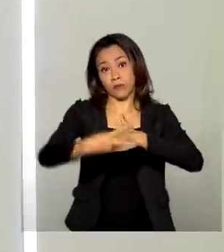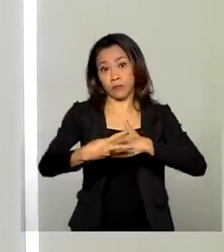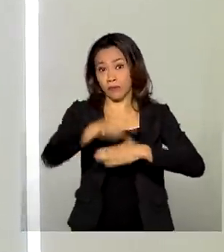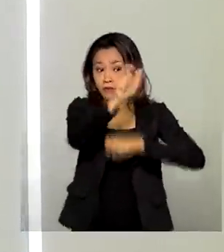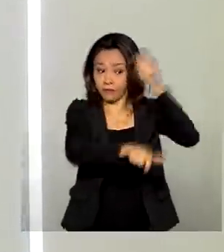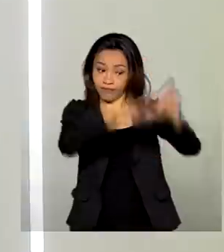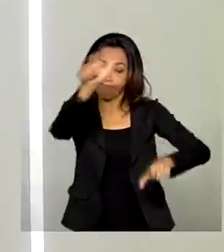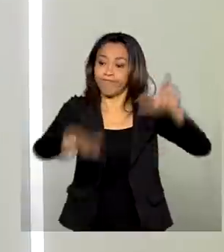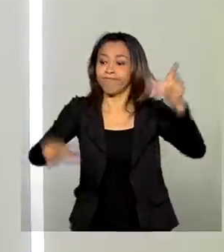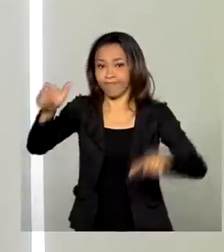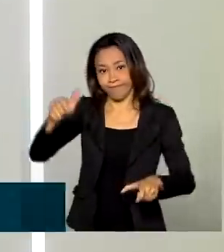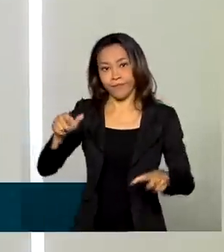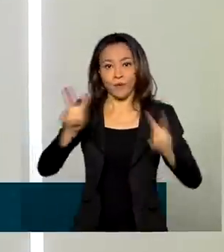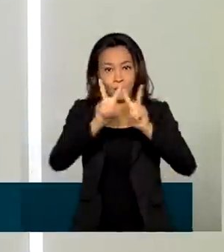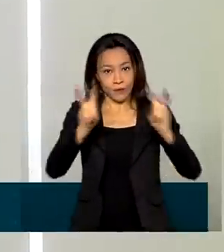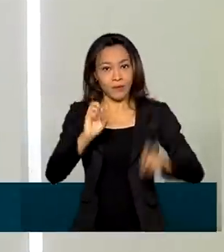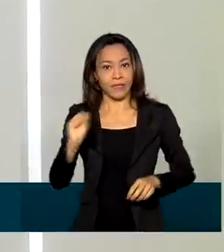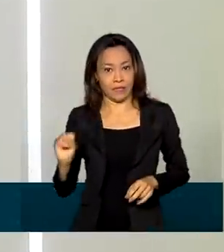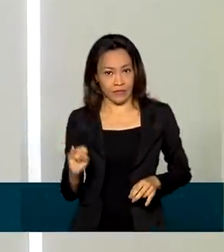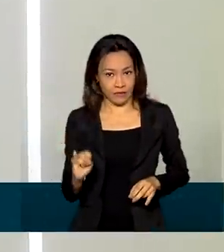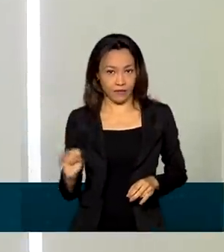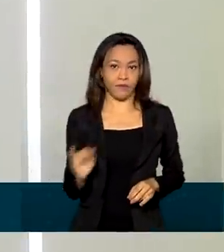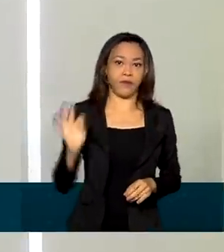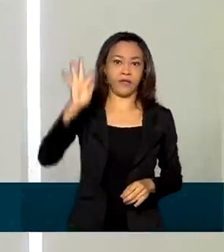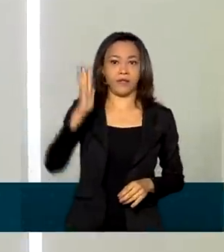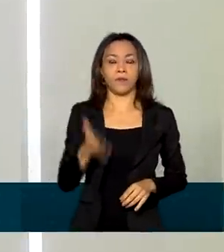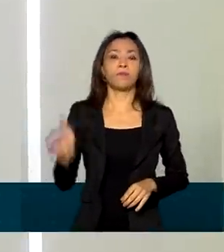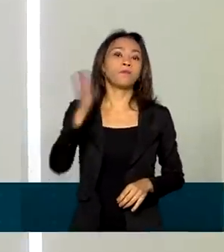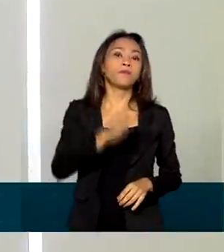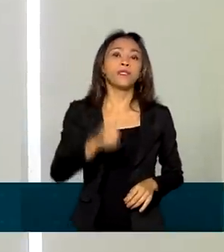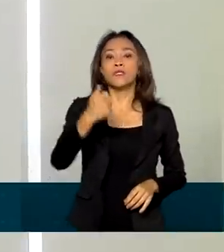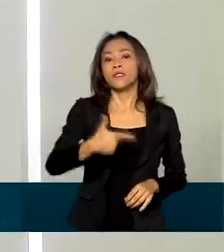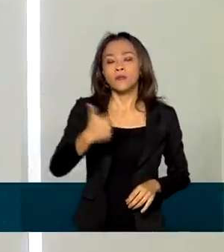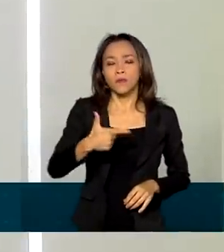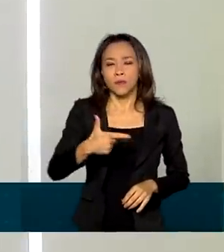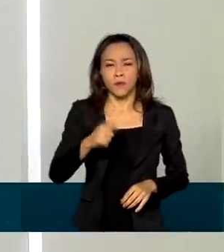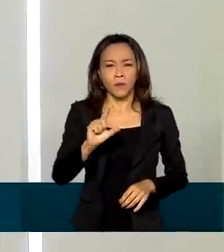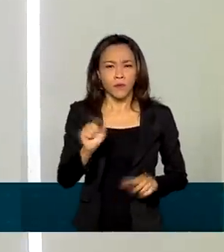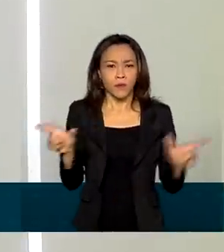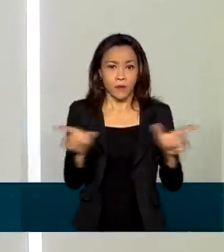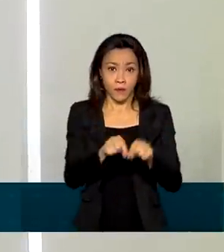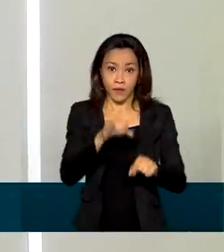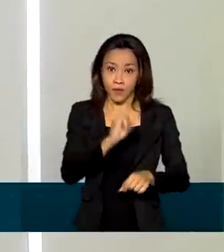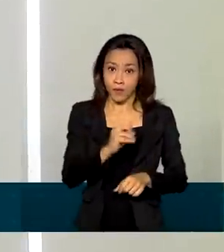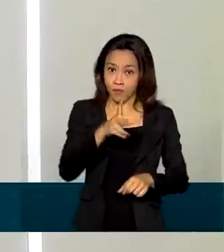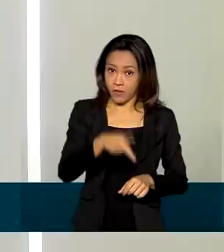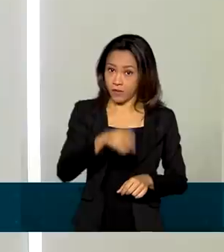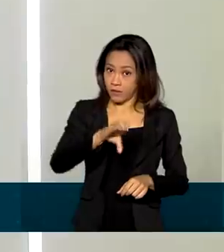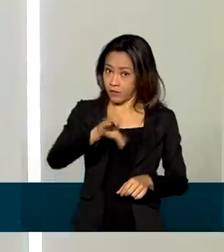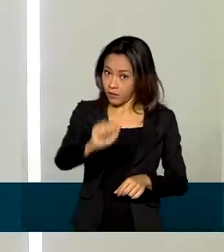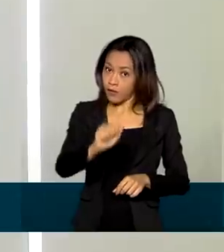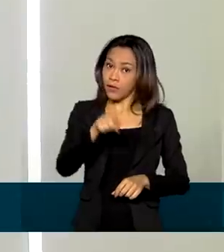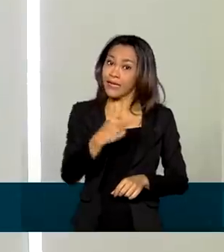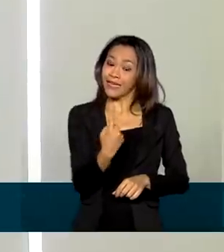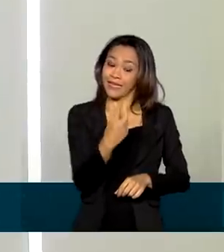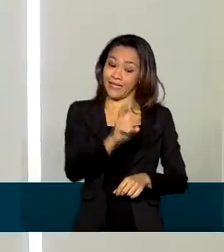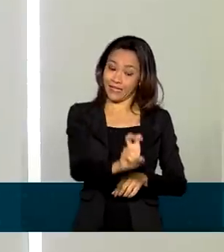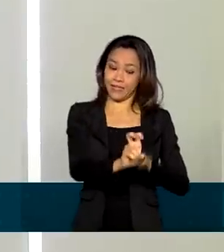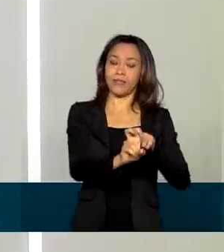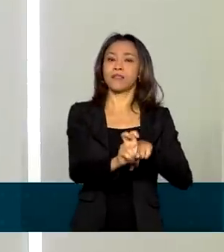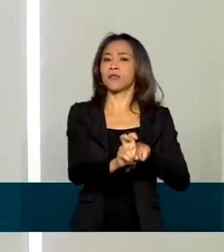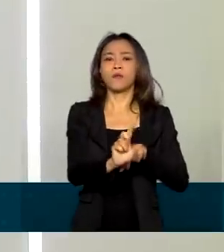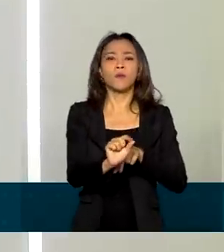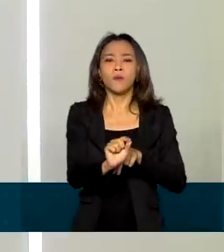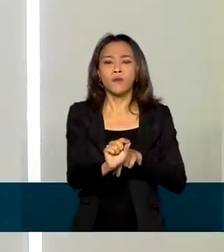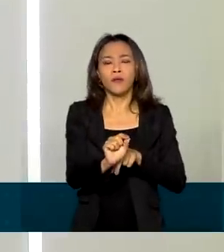sem exceção, que é a questão da inflação. Segundo o Índice Nacional de Preço ao Consumidor Ampo, 15, chamado IPCA